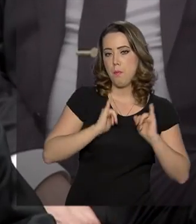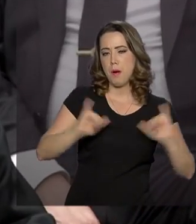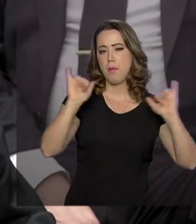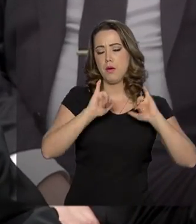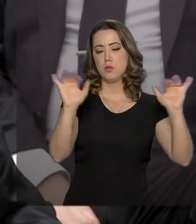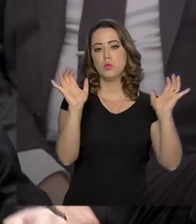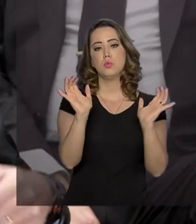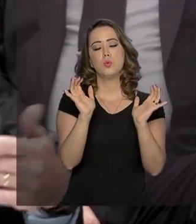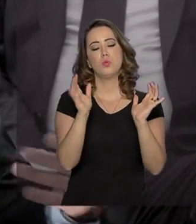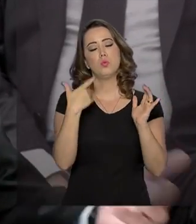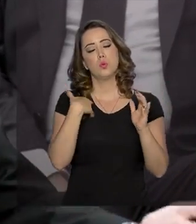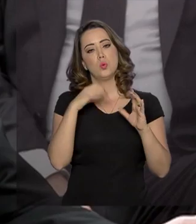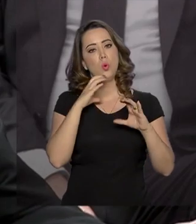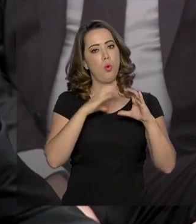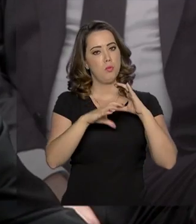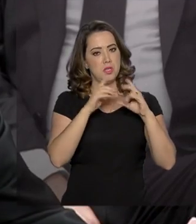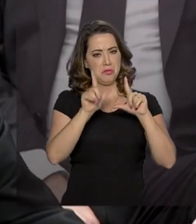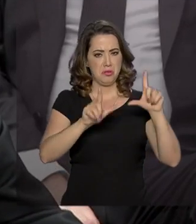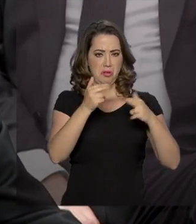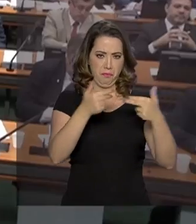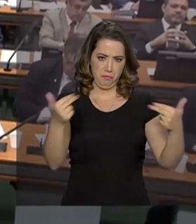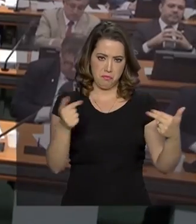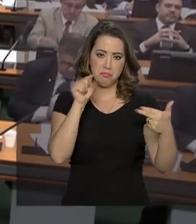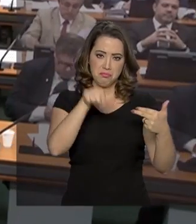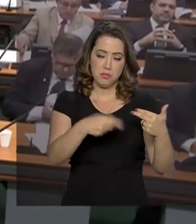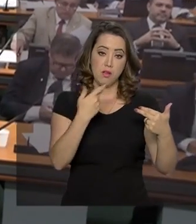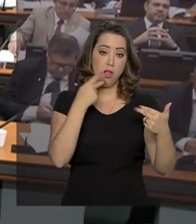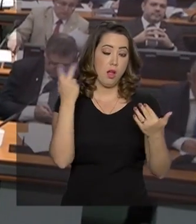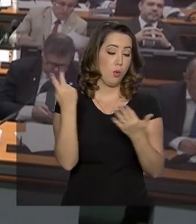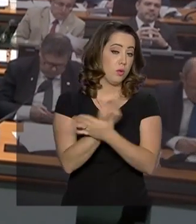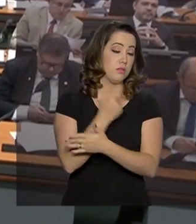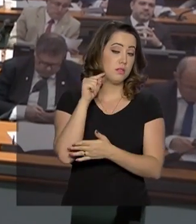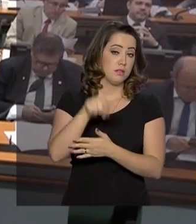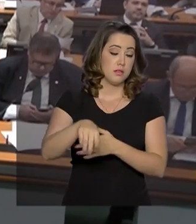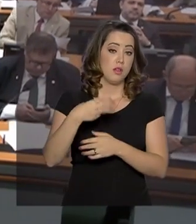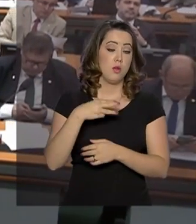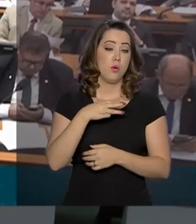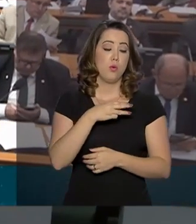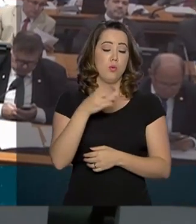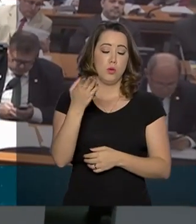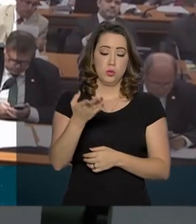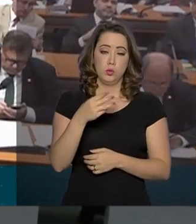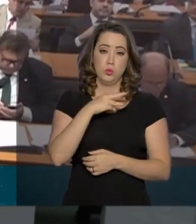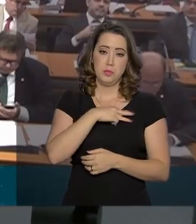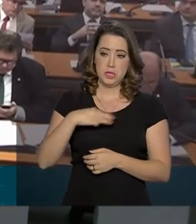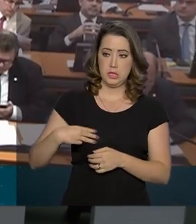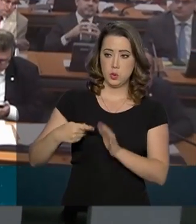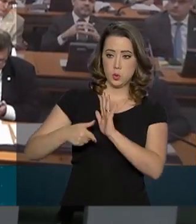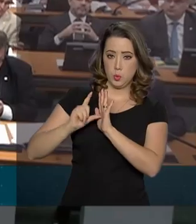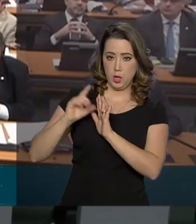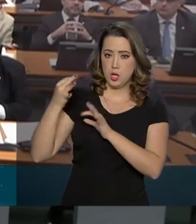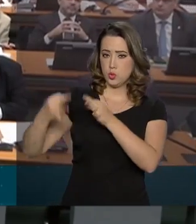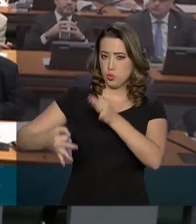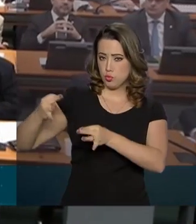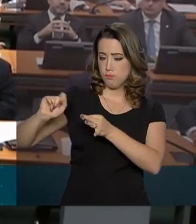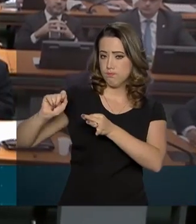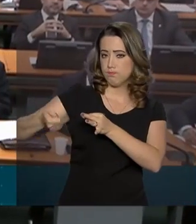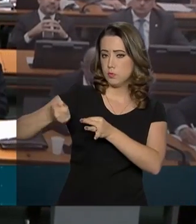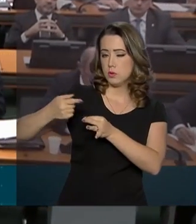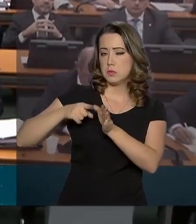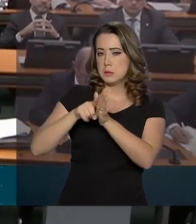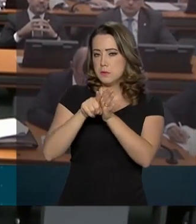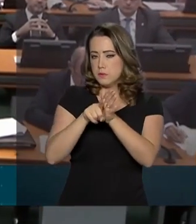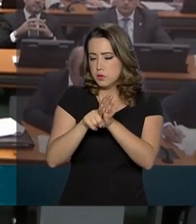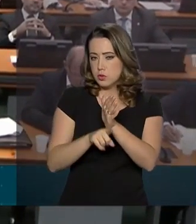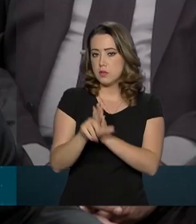por um veículo de comunicação e teriam acontecido quando Moro ainda atuava como juiz federal responsável pelas investigações da